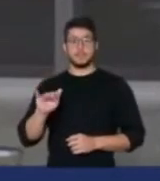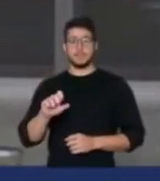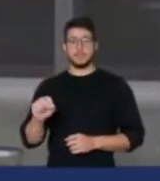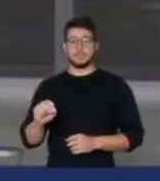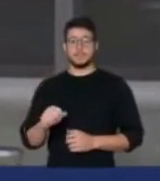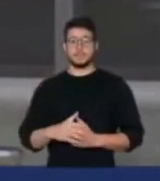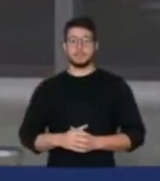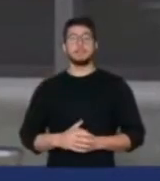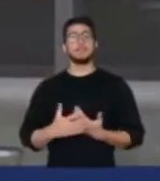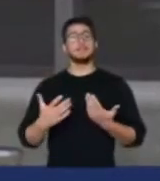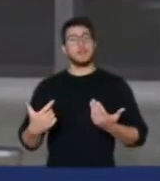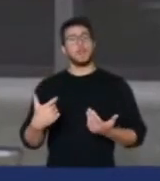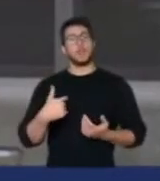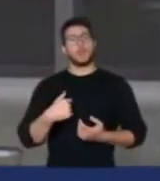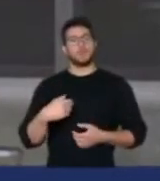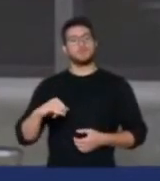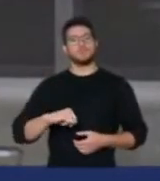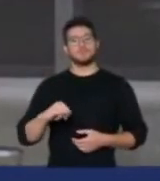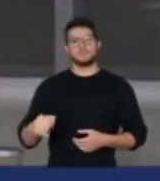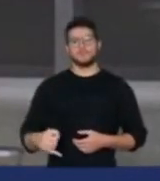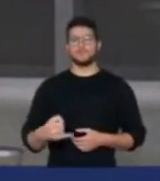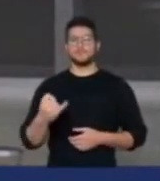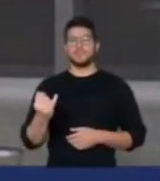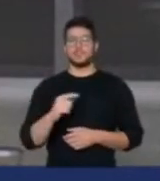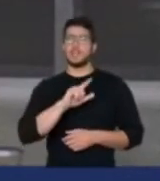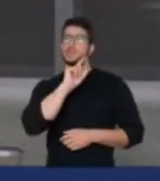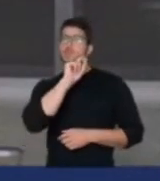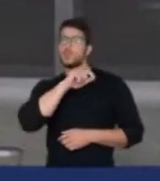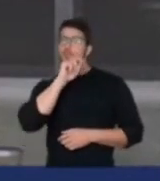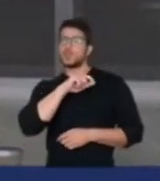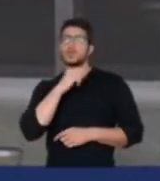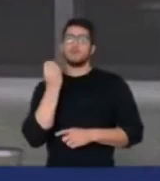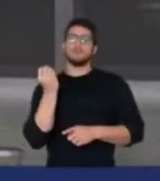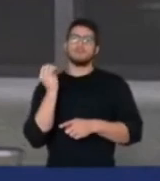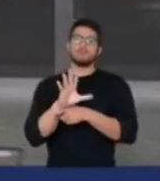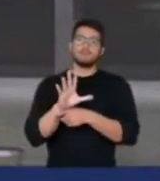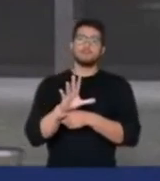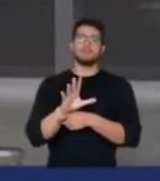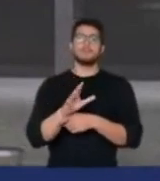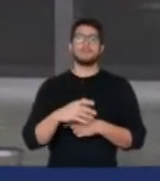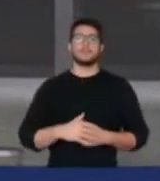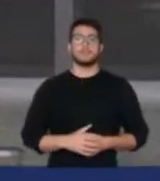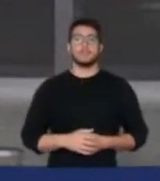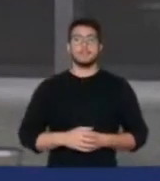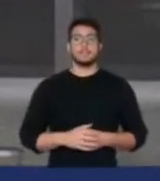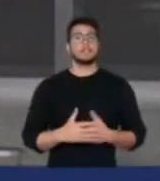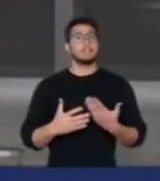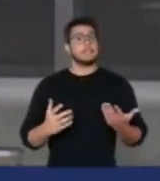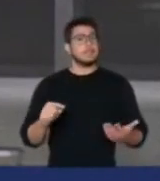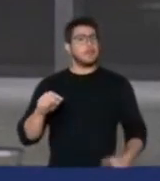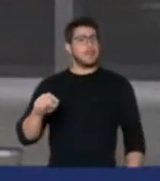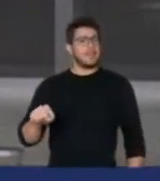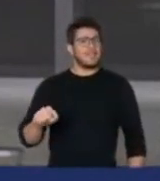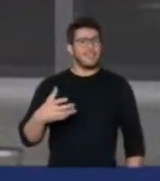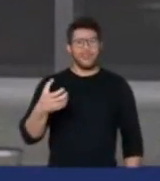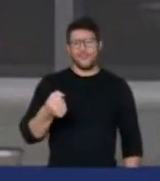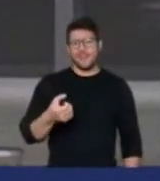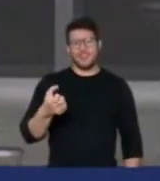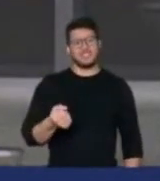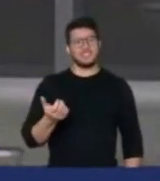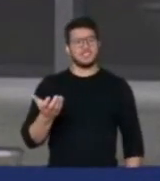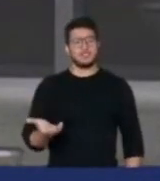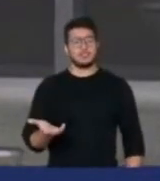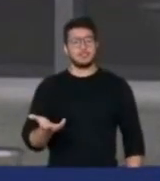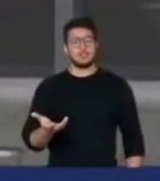eu retuitei essa matéria, o Tiago dos Reis do Plantão Brasil também retuitou, mas ele é covarde, ele não